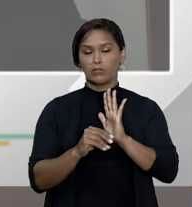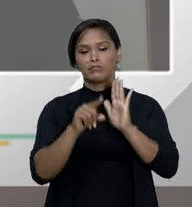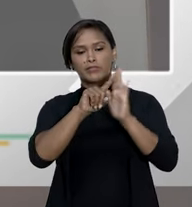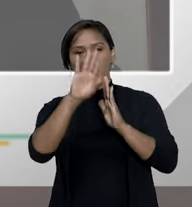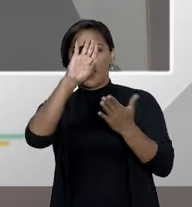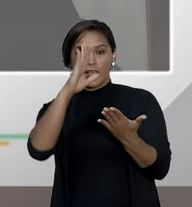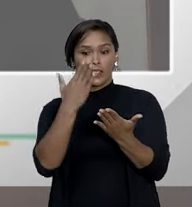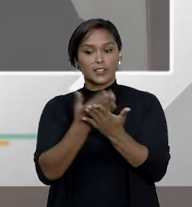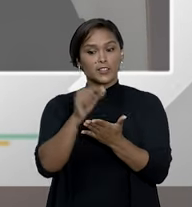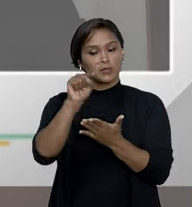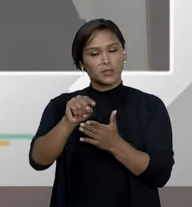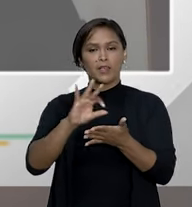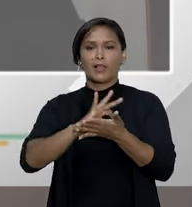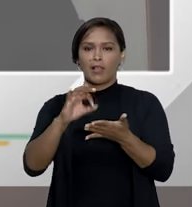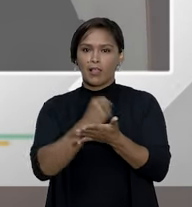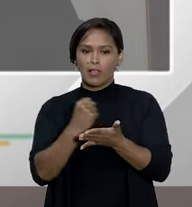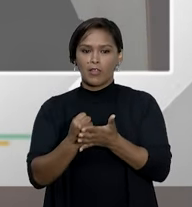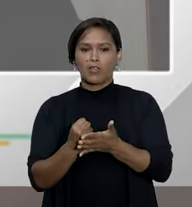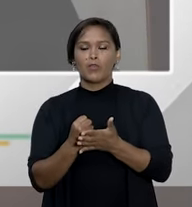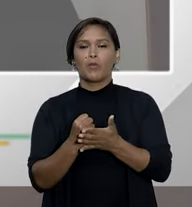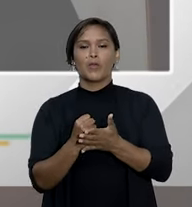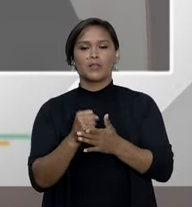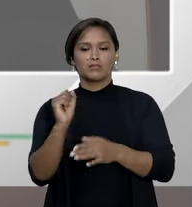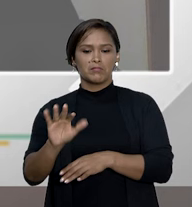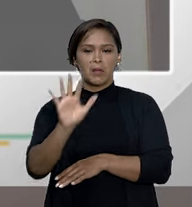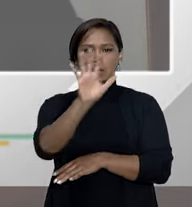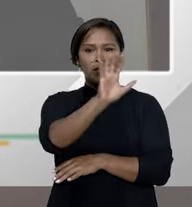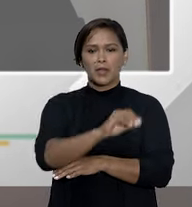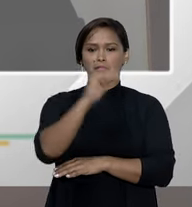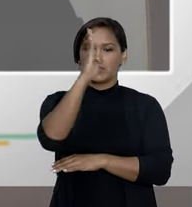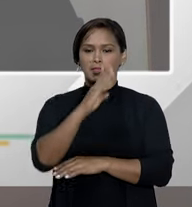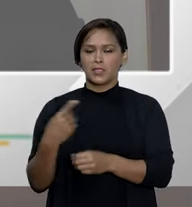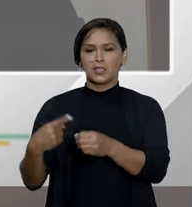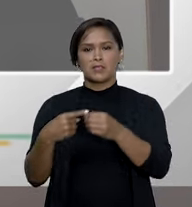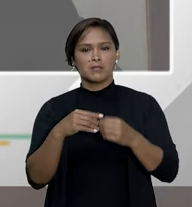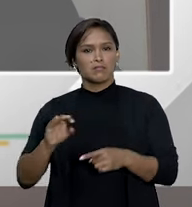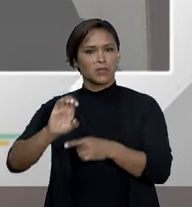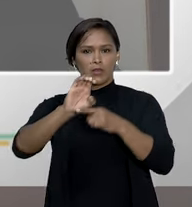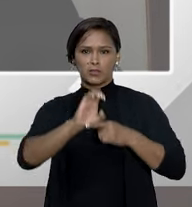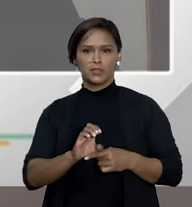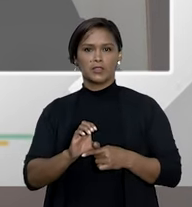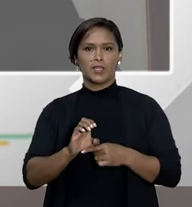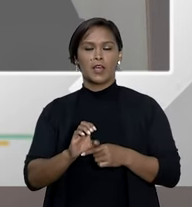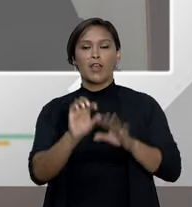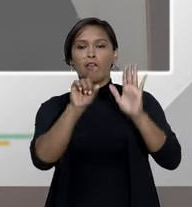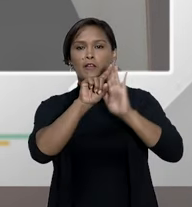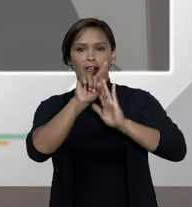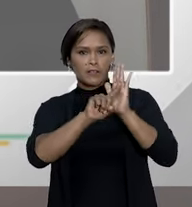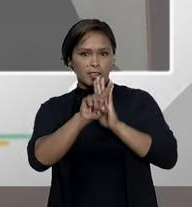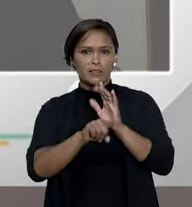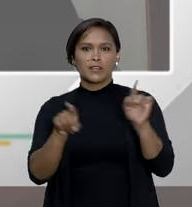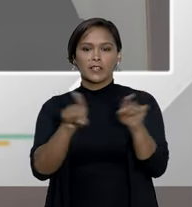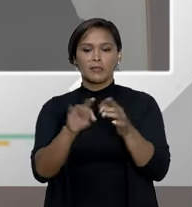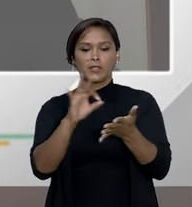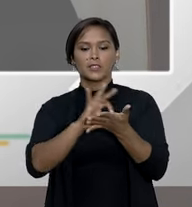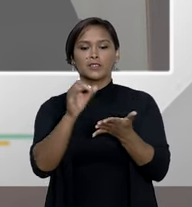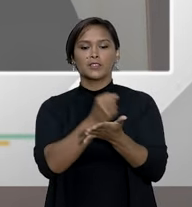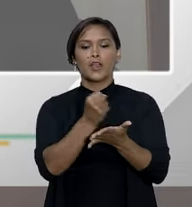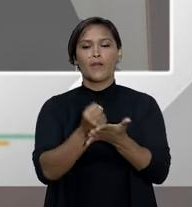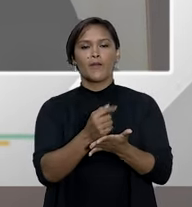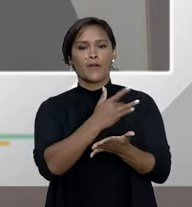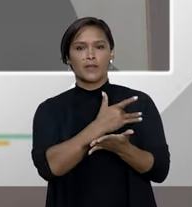credibilidade daquele plano no mercado na sua cidade no seu estado verificar se ao contratar